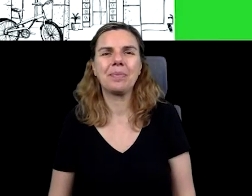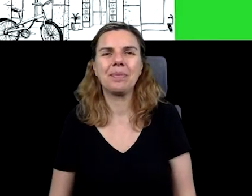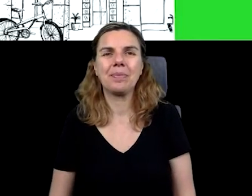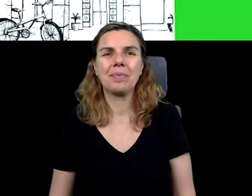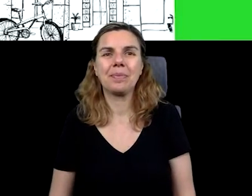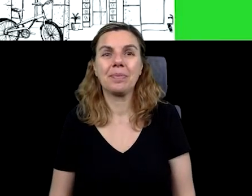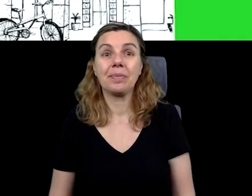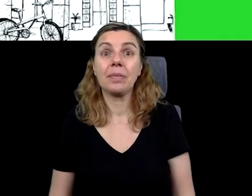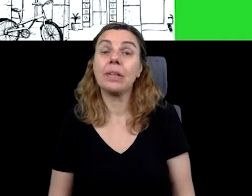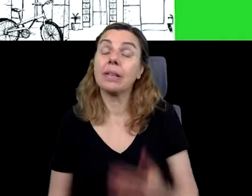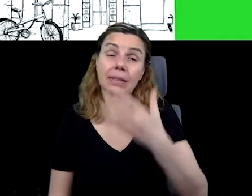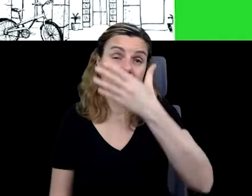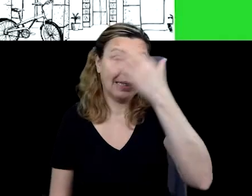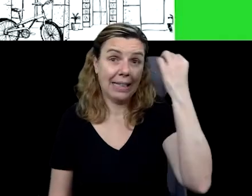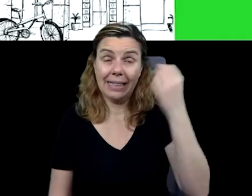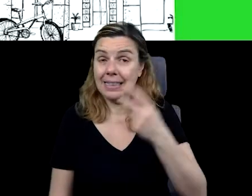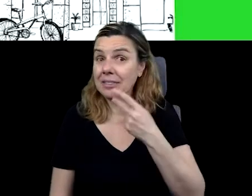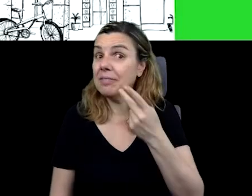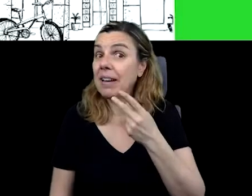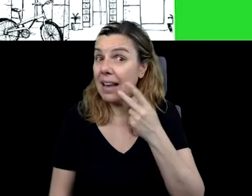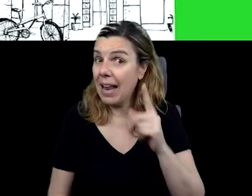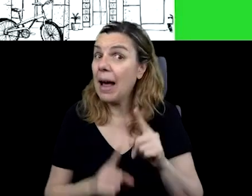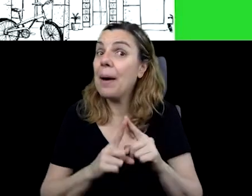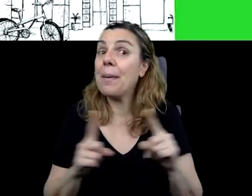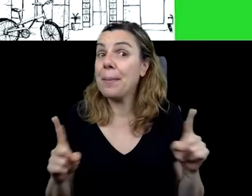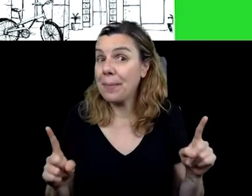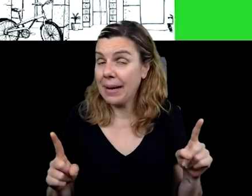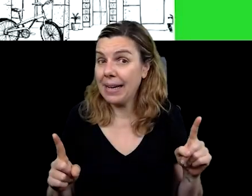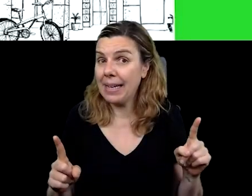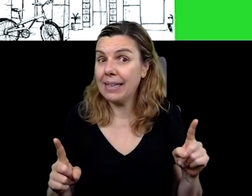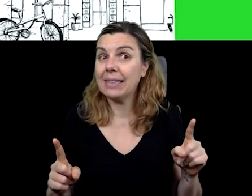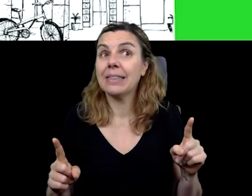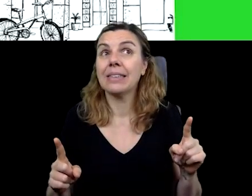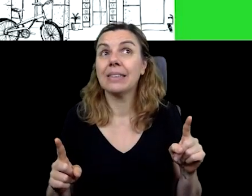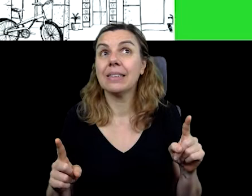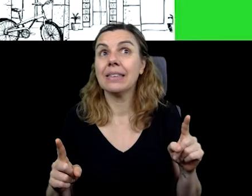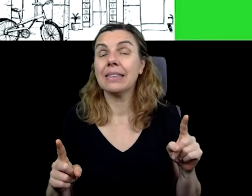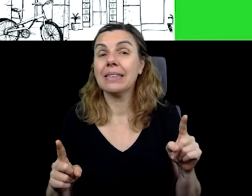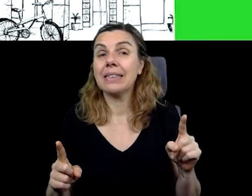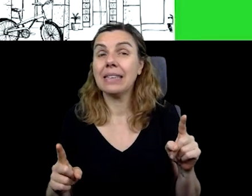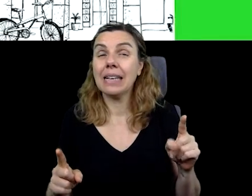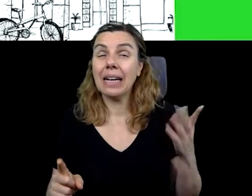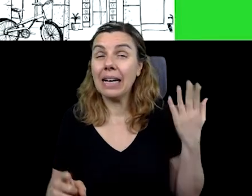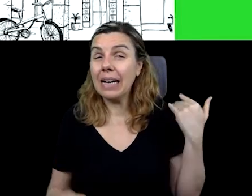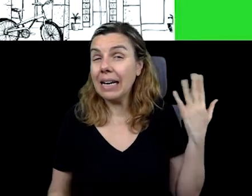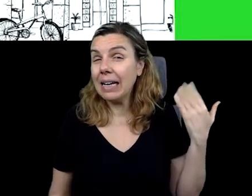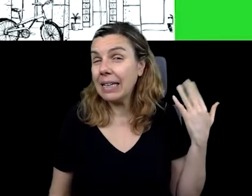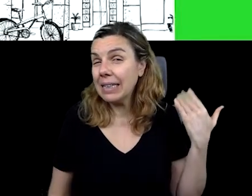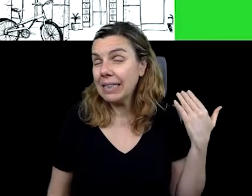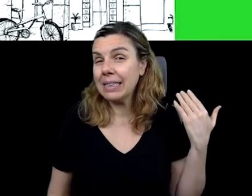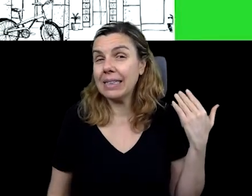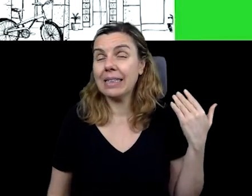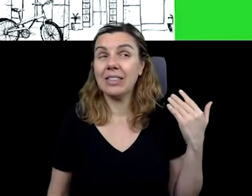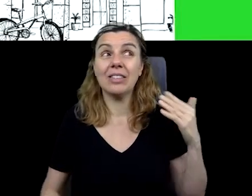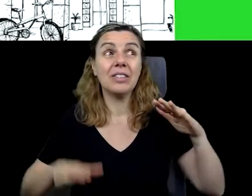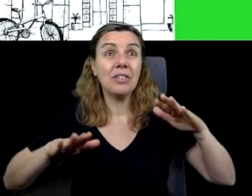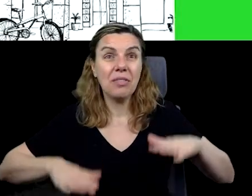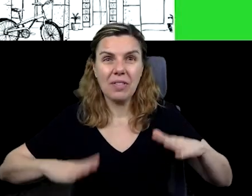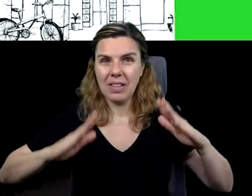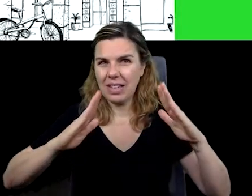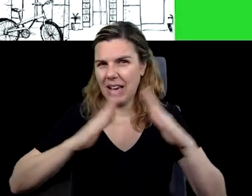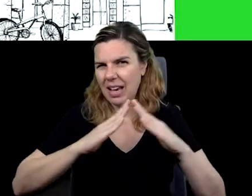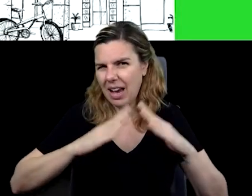Eu não disse para vocês, mas quando a gente passava aquele tempo em casa